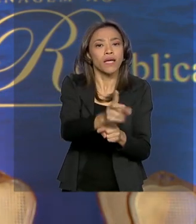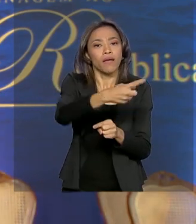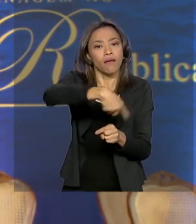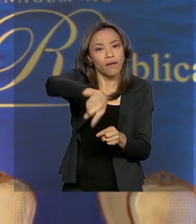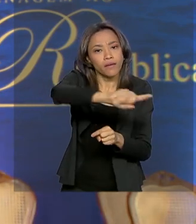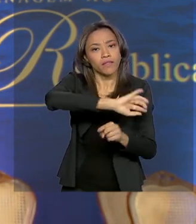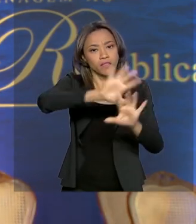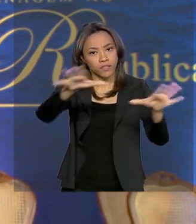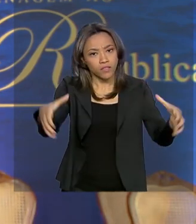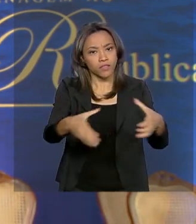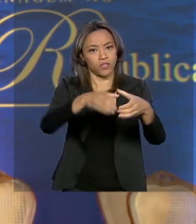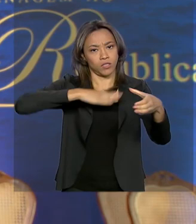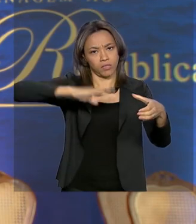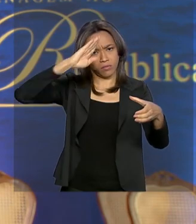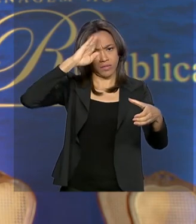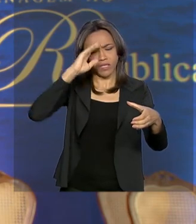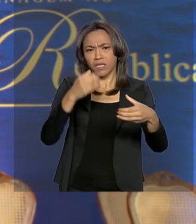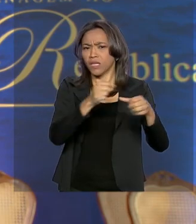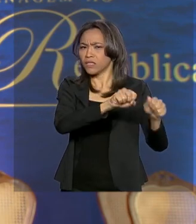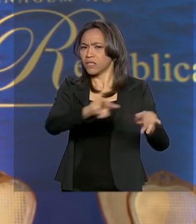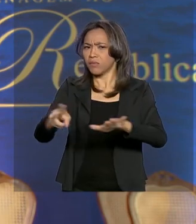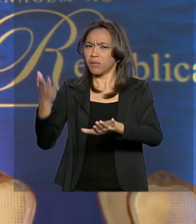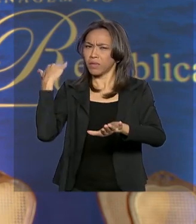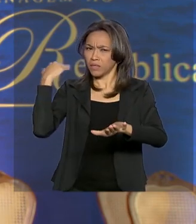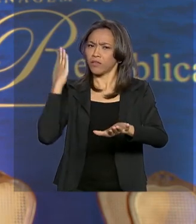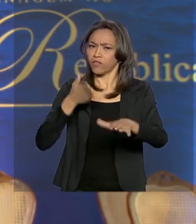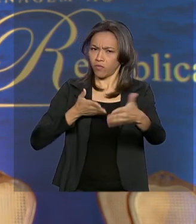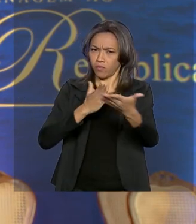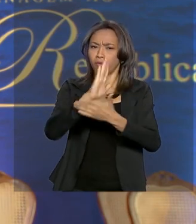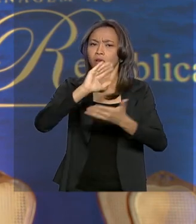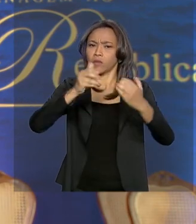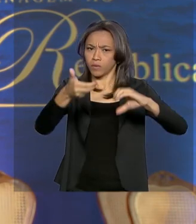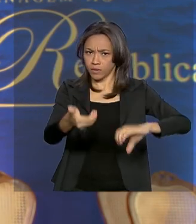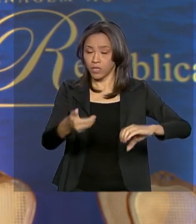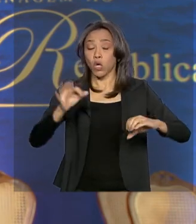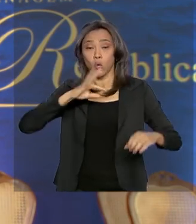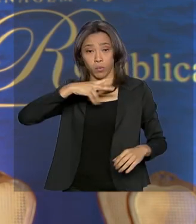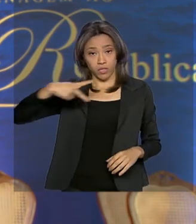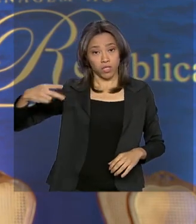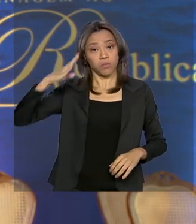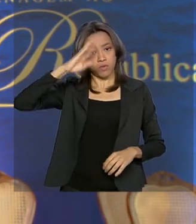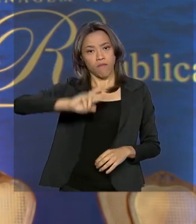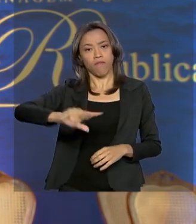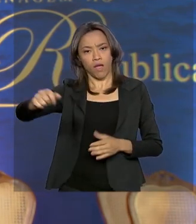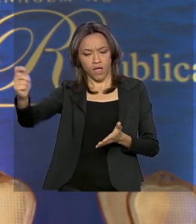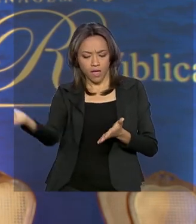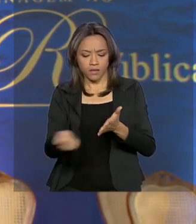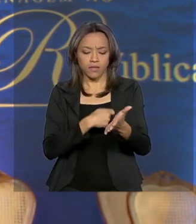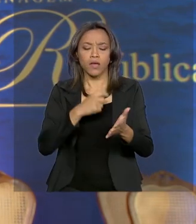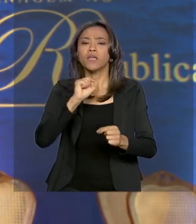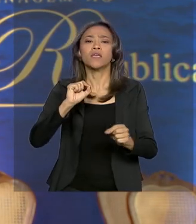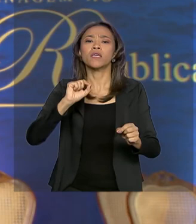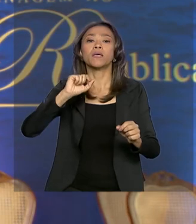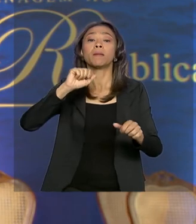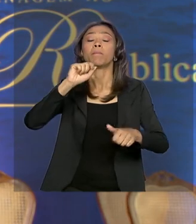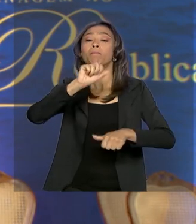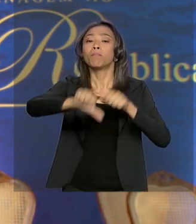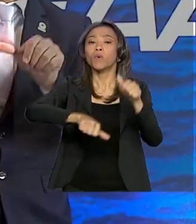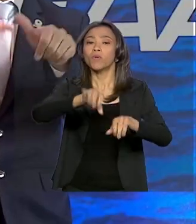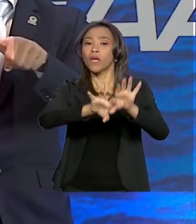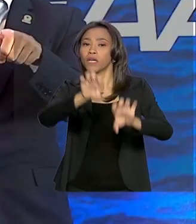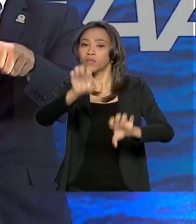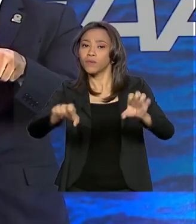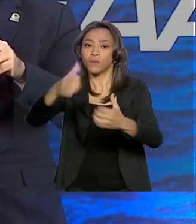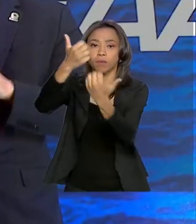semana passada pelo Congresso Nacional. O presidente afirmou que vai sancionar a proposta que reestrutura a carreira dos militares.